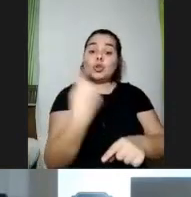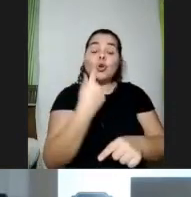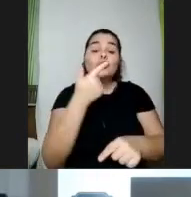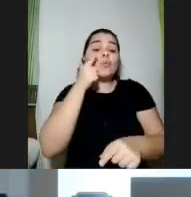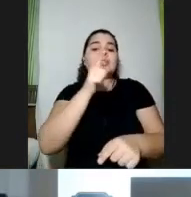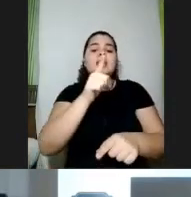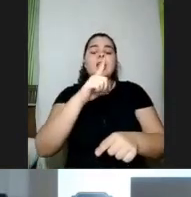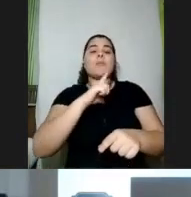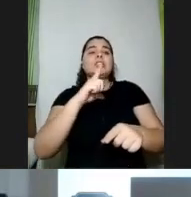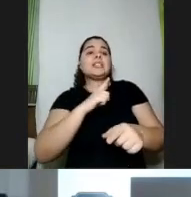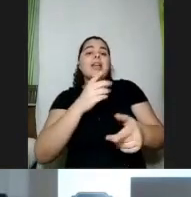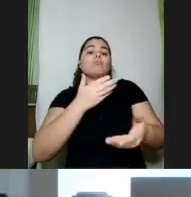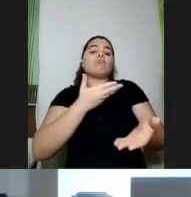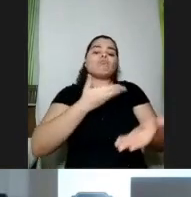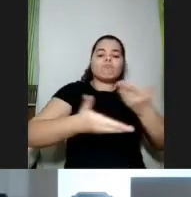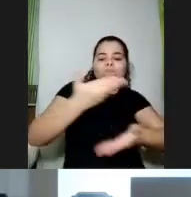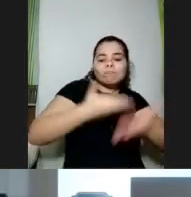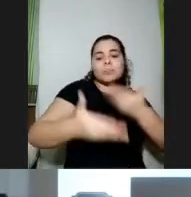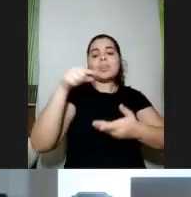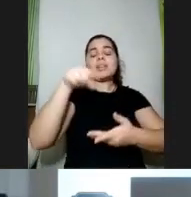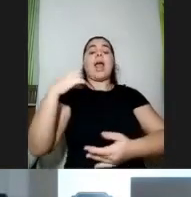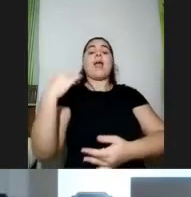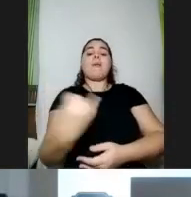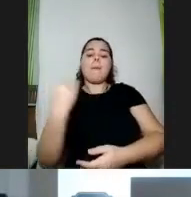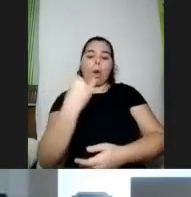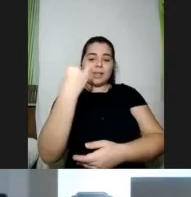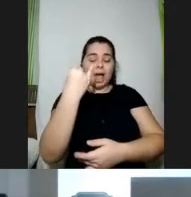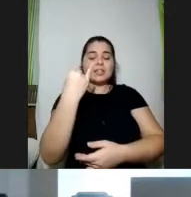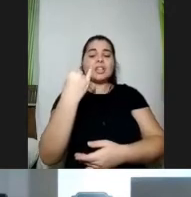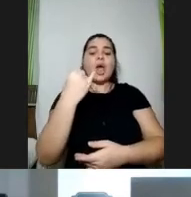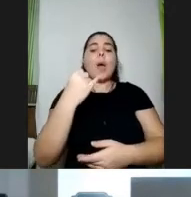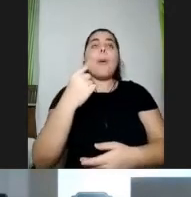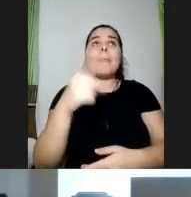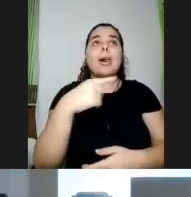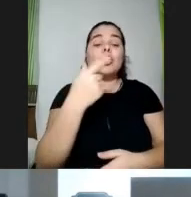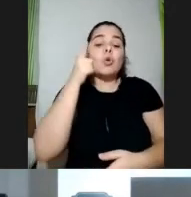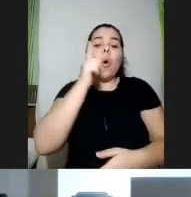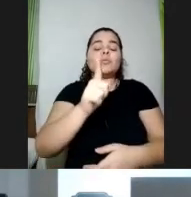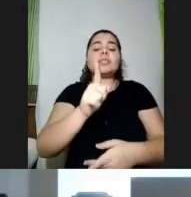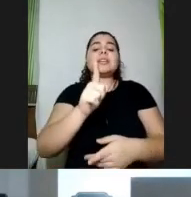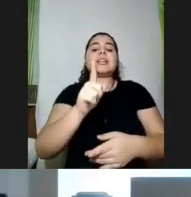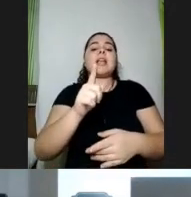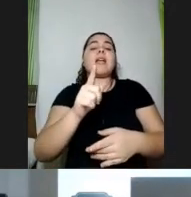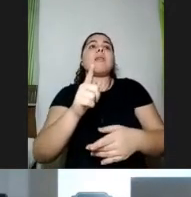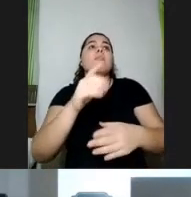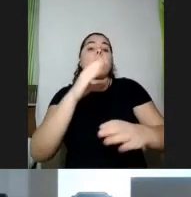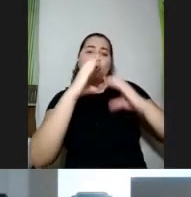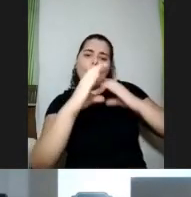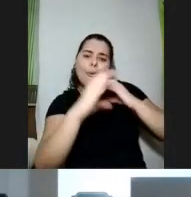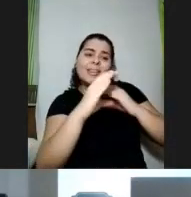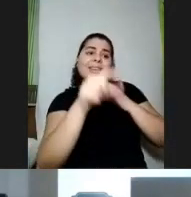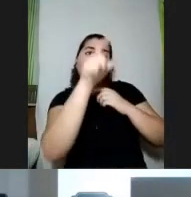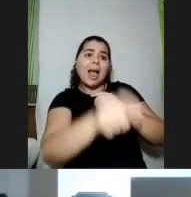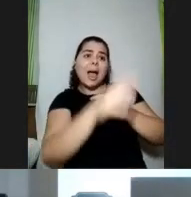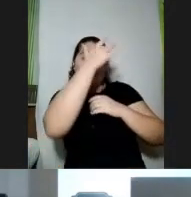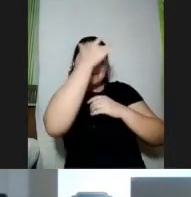começou a perceber isso também, então é muito importante que a gente consiga construir essa forma realmente de se comunicar com a pessoa com deficiência,